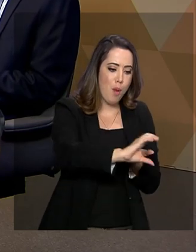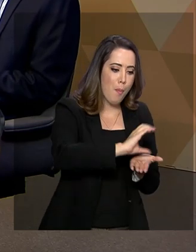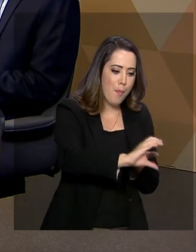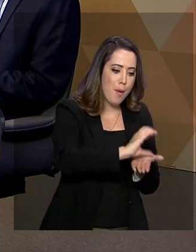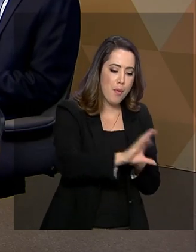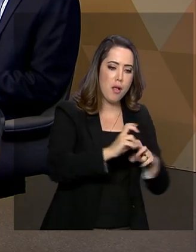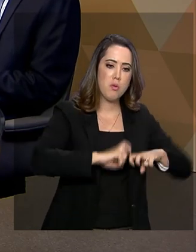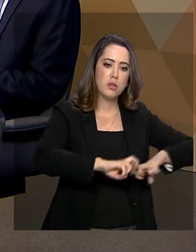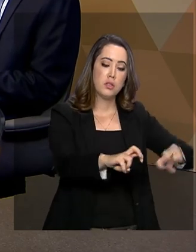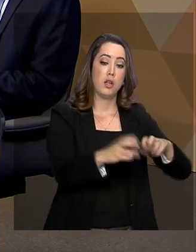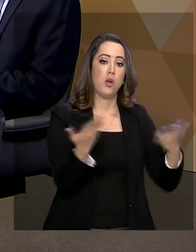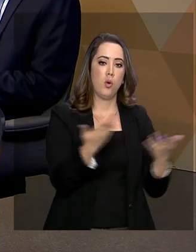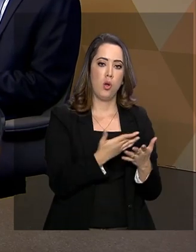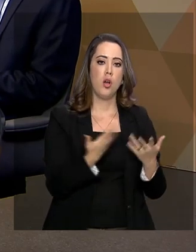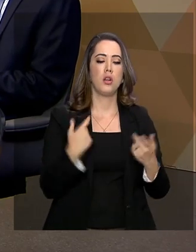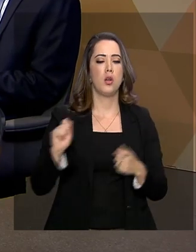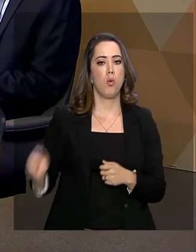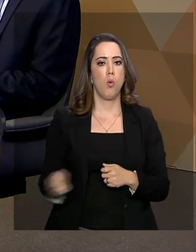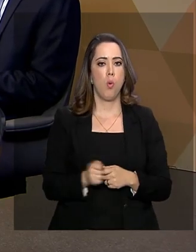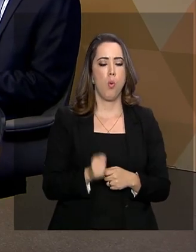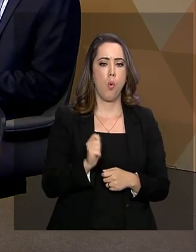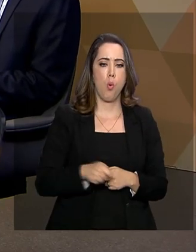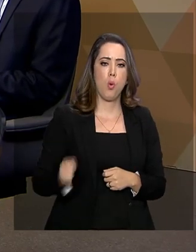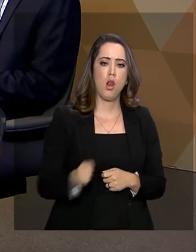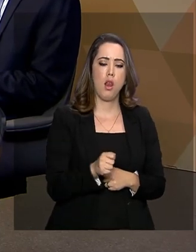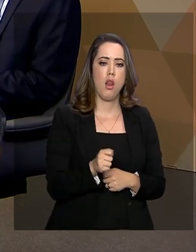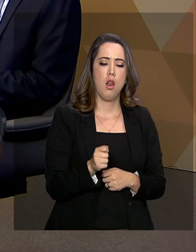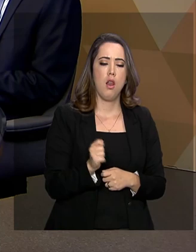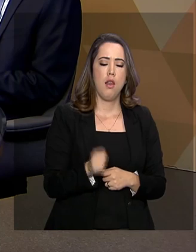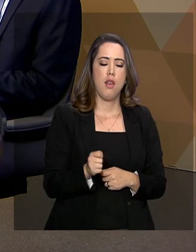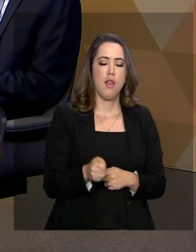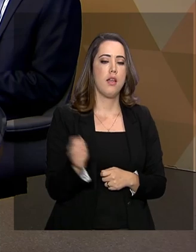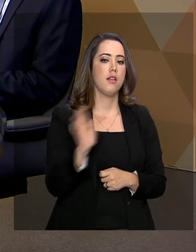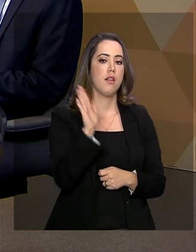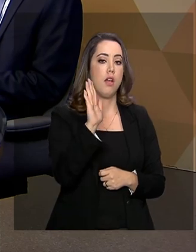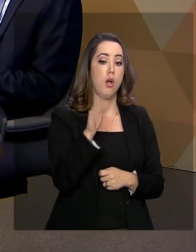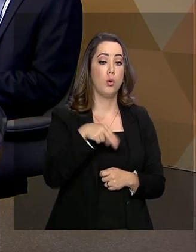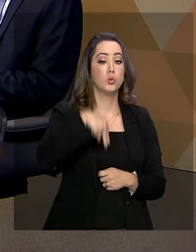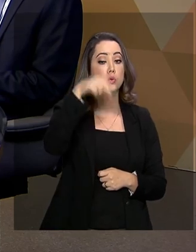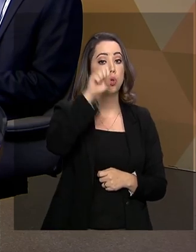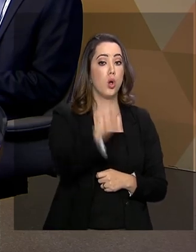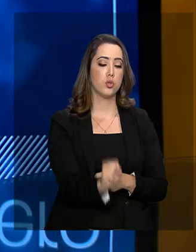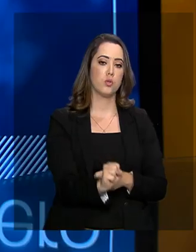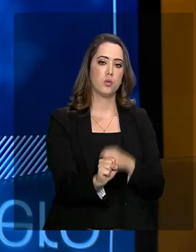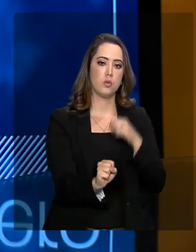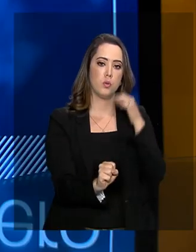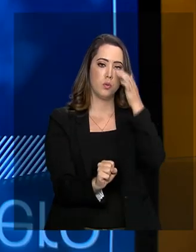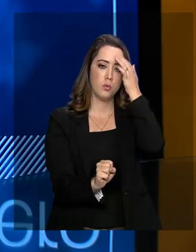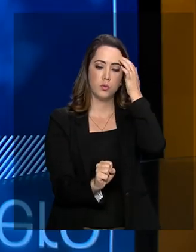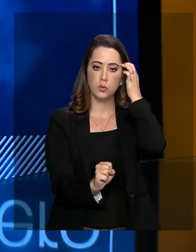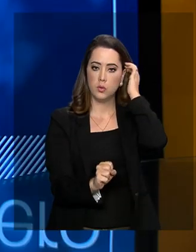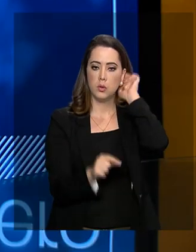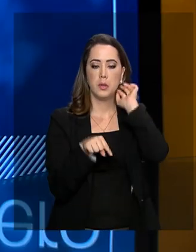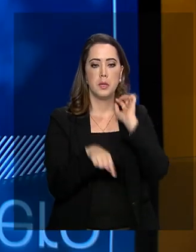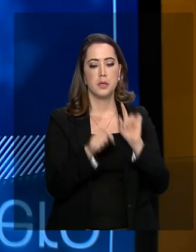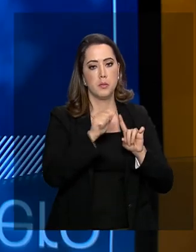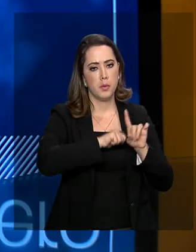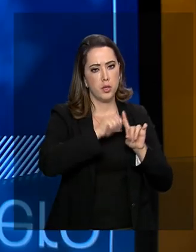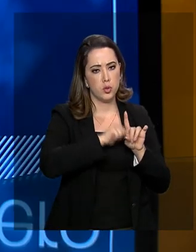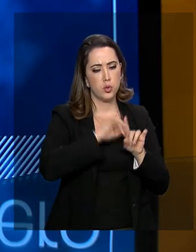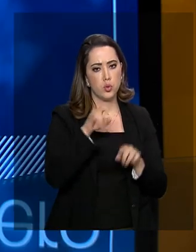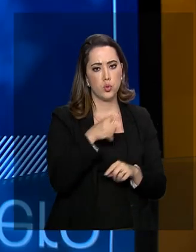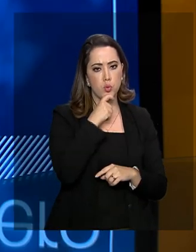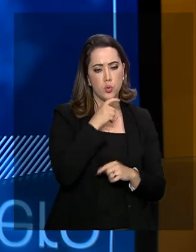ferrovia Norte-Sul. Neste mês de julho, houve ali a assinatura do contrato de